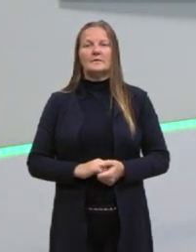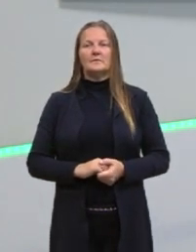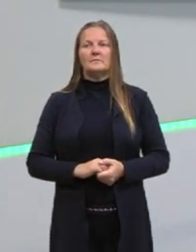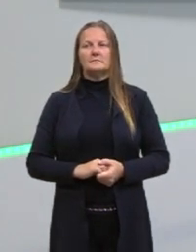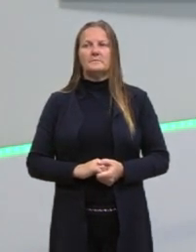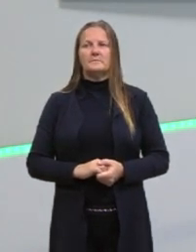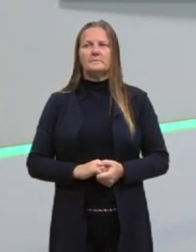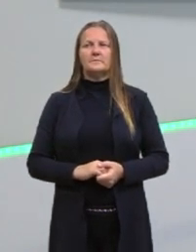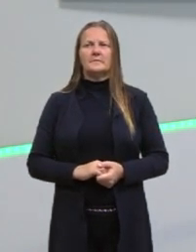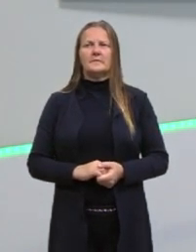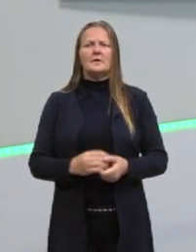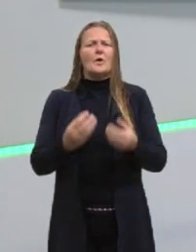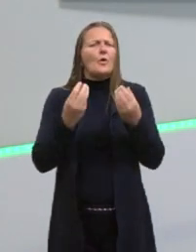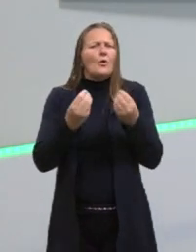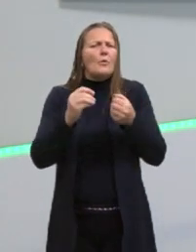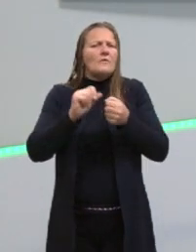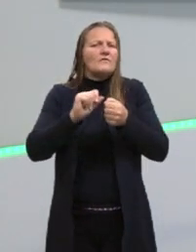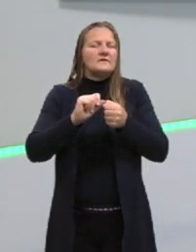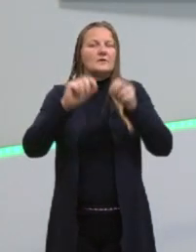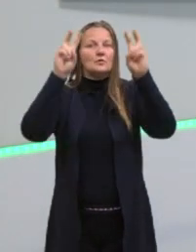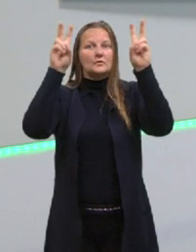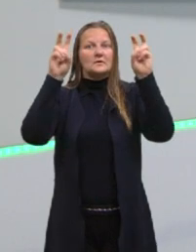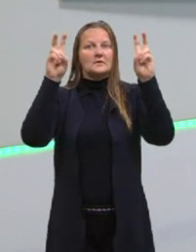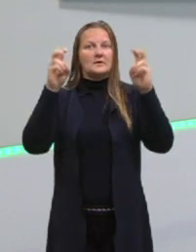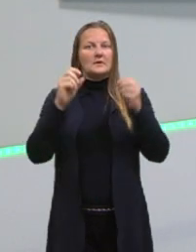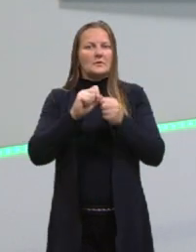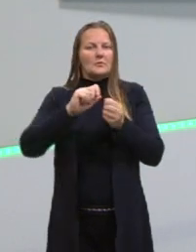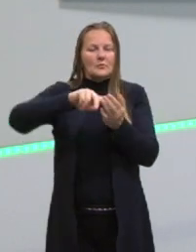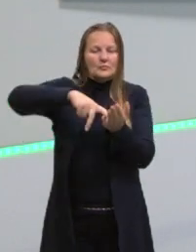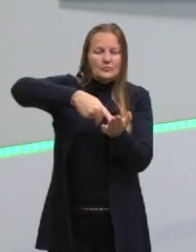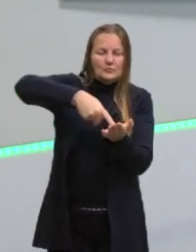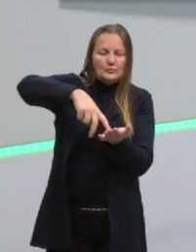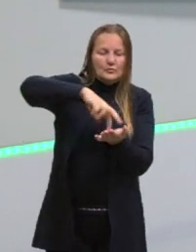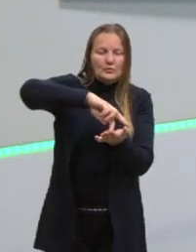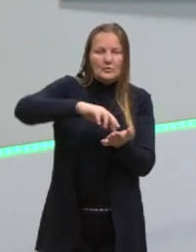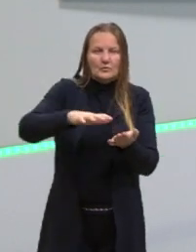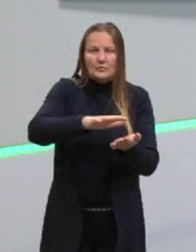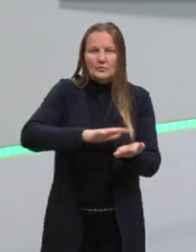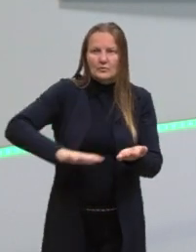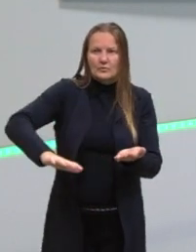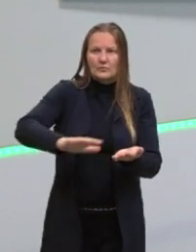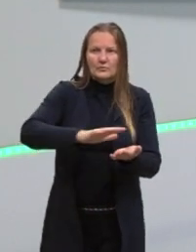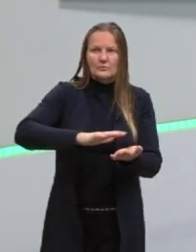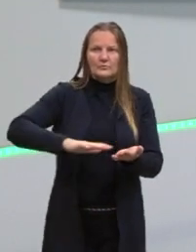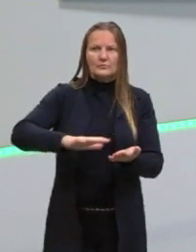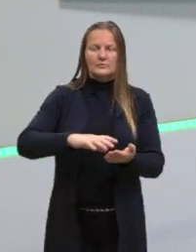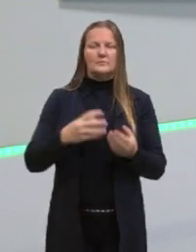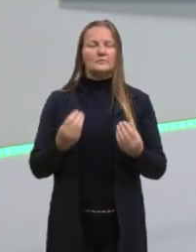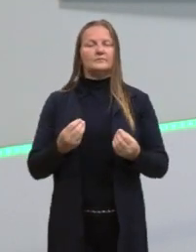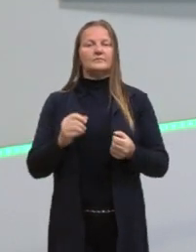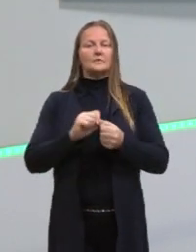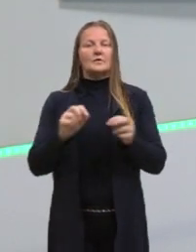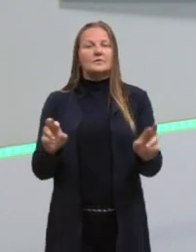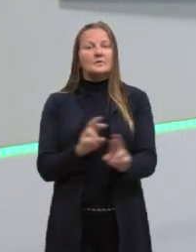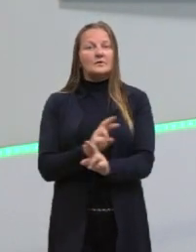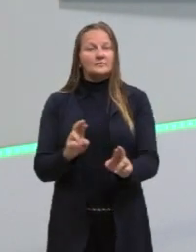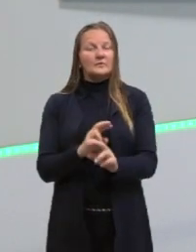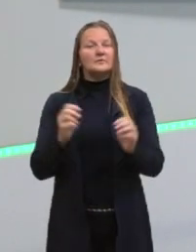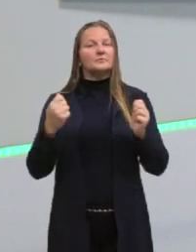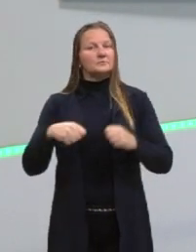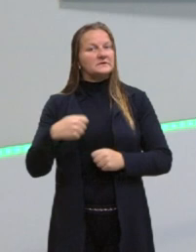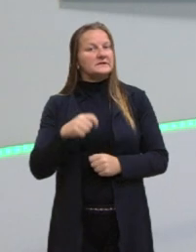como determinar a equação de uma circunferência no plano. Então a gente vai ver quais as relações que nós